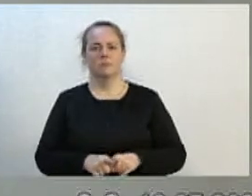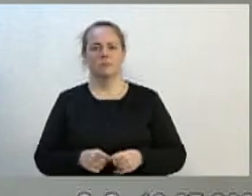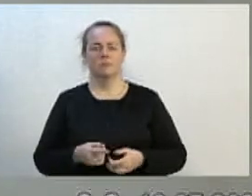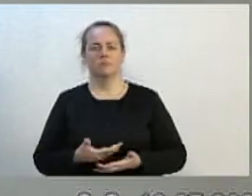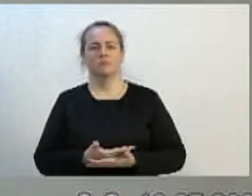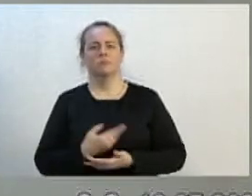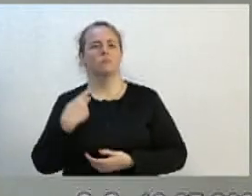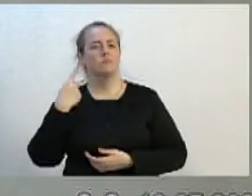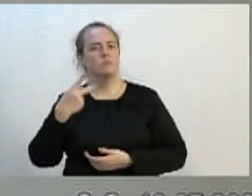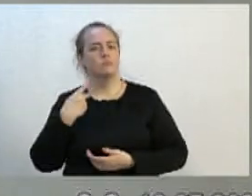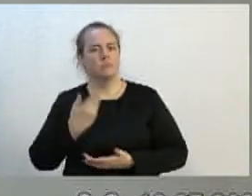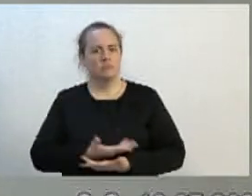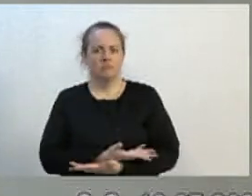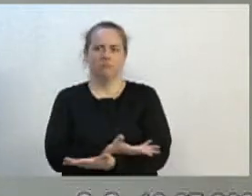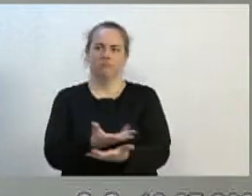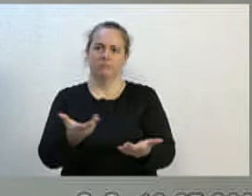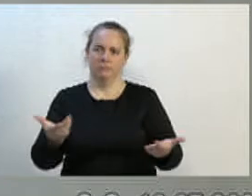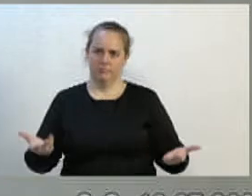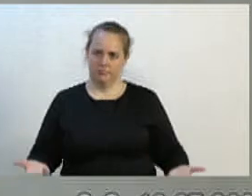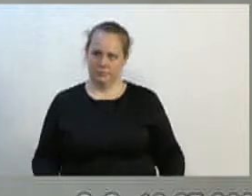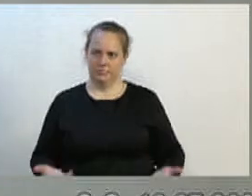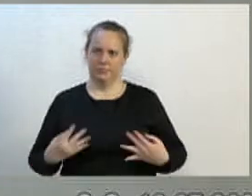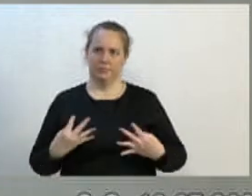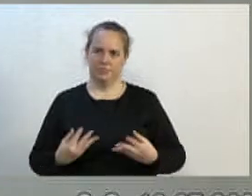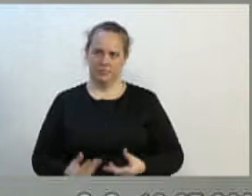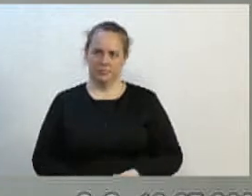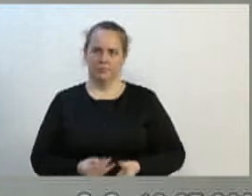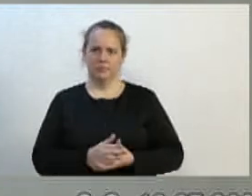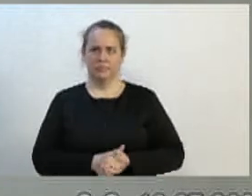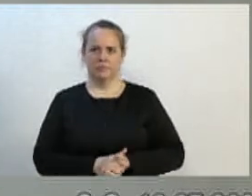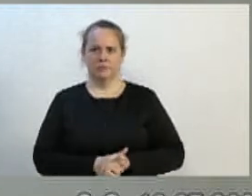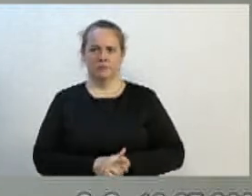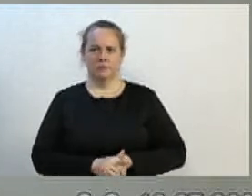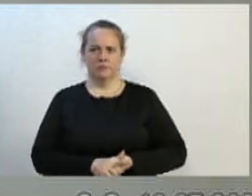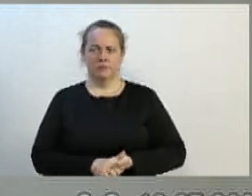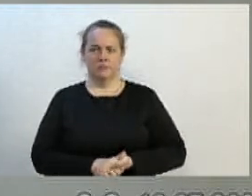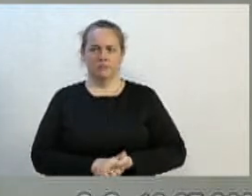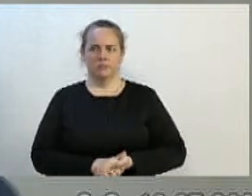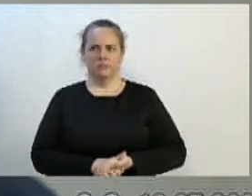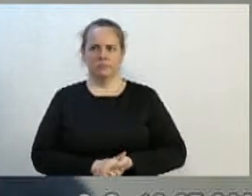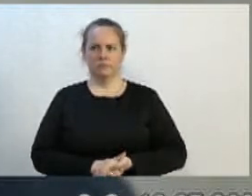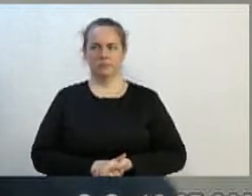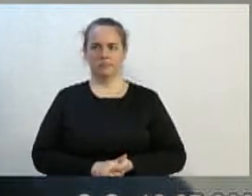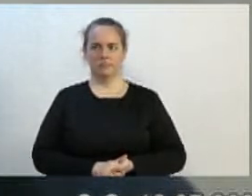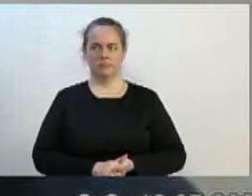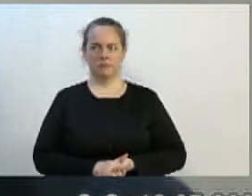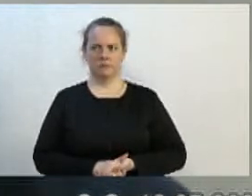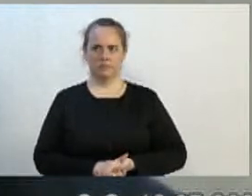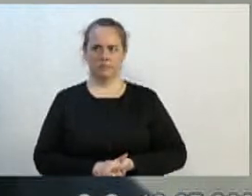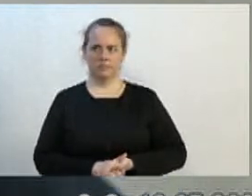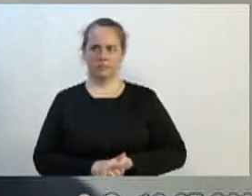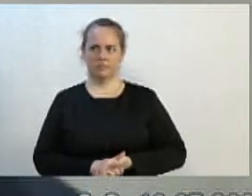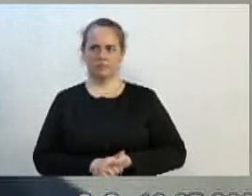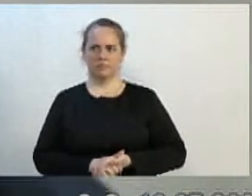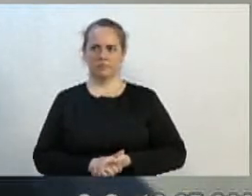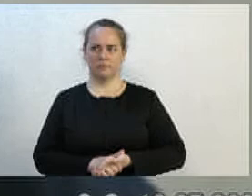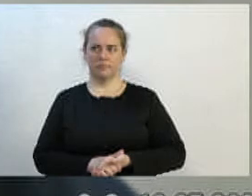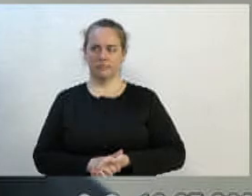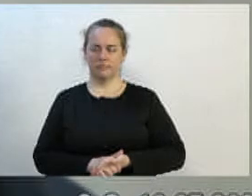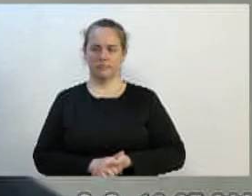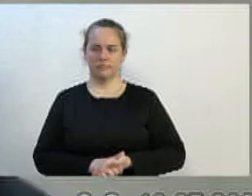estendo a minha saudação a todos os demais colegas que compõem a nossa Casa Legislativa.